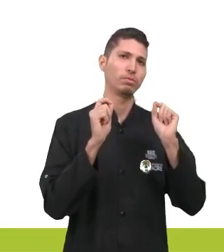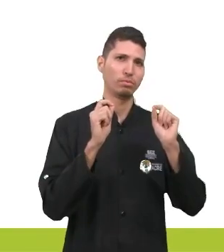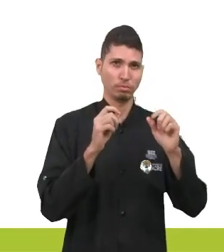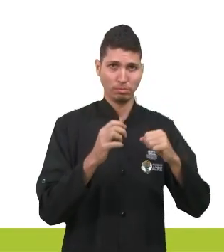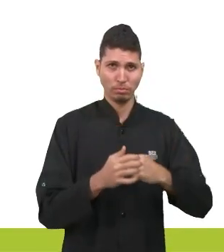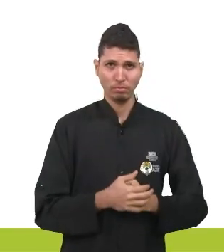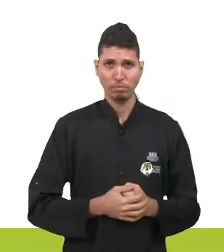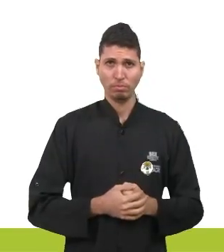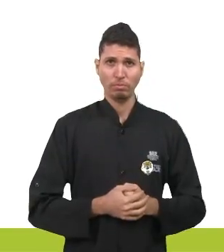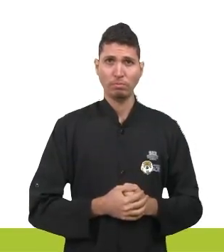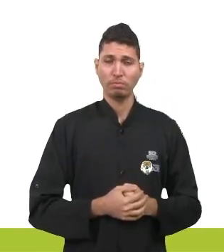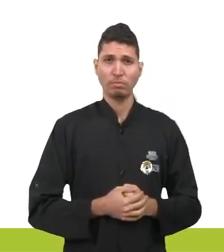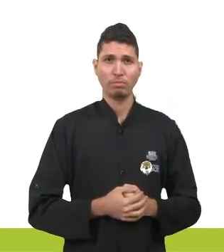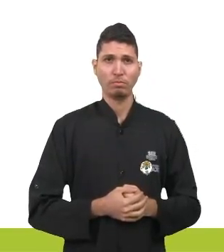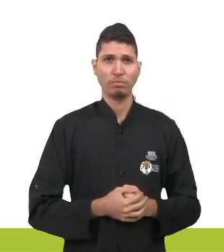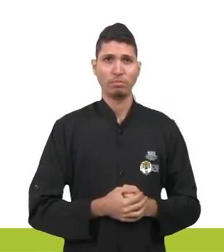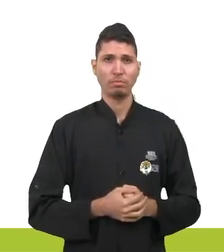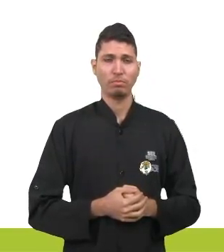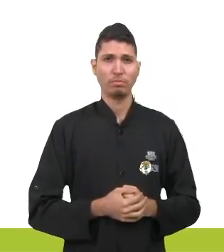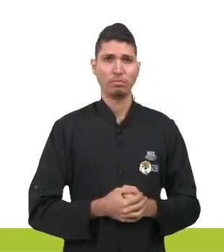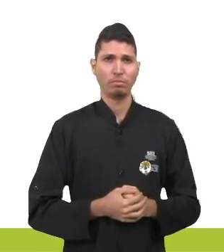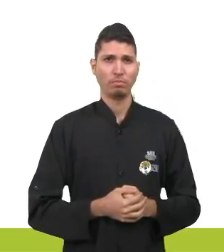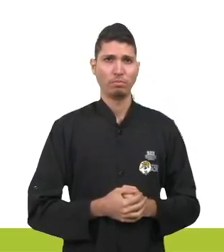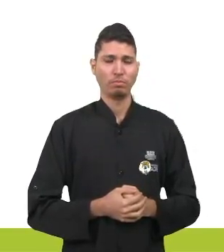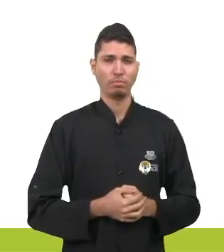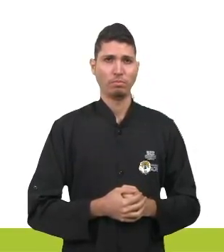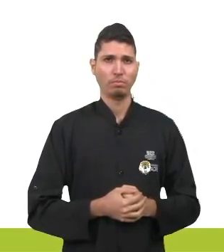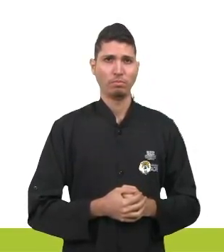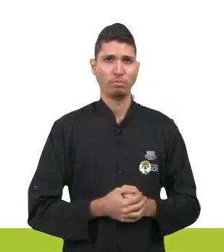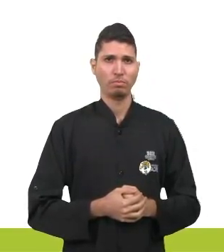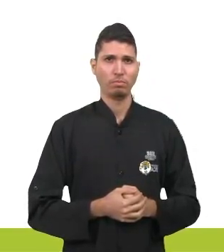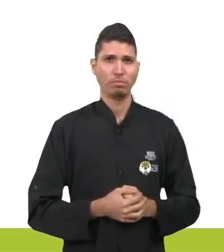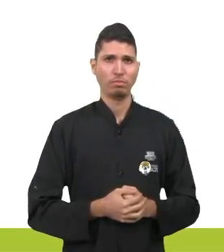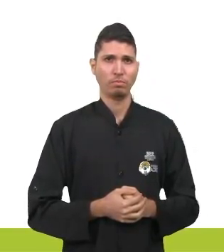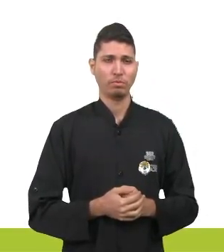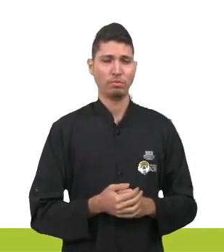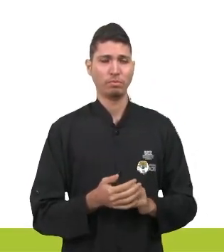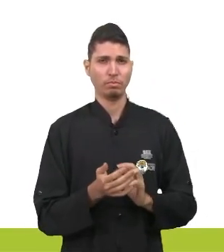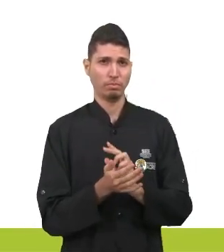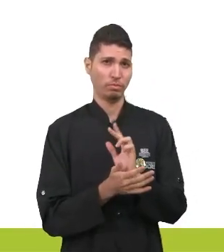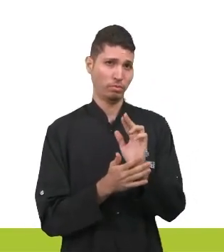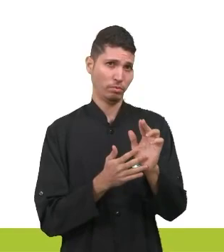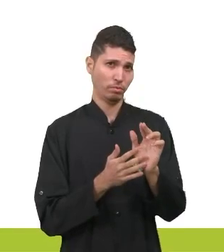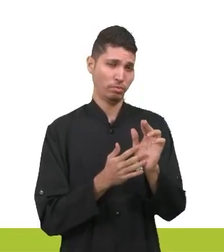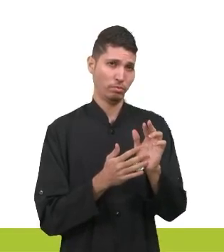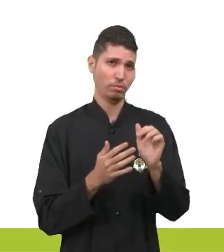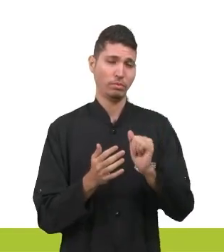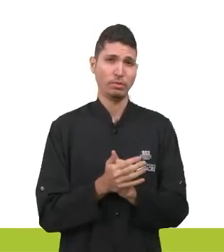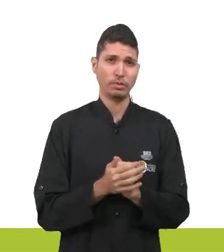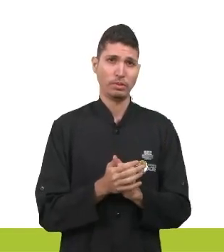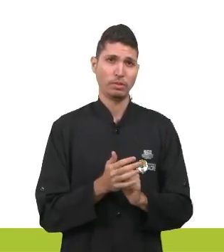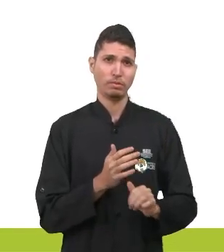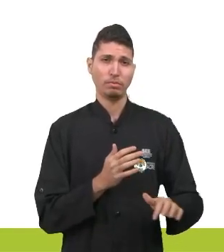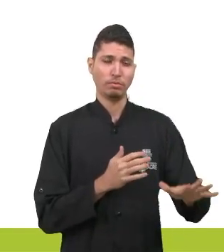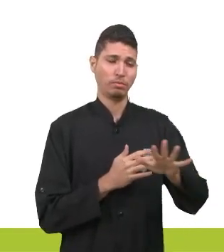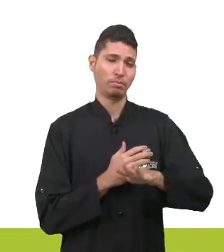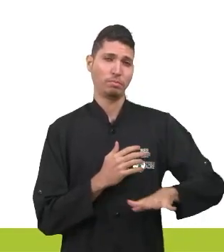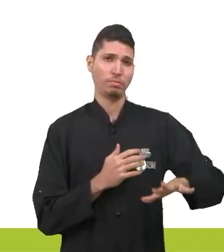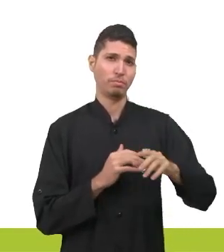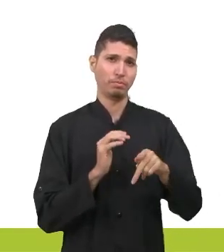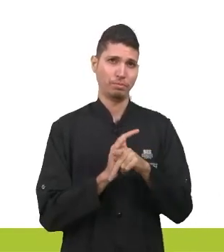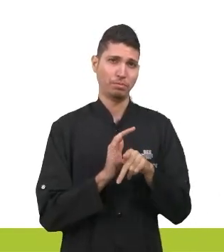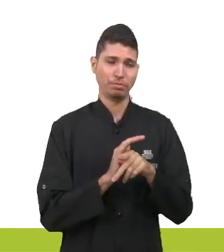de vários, percorrer de diversas áreas e domínios da nossa vida, né? Então, percorrer